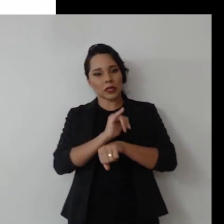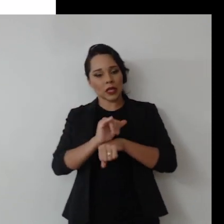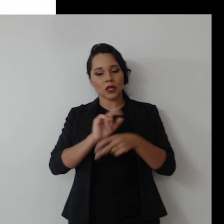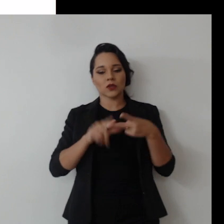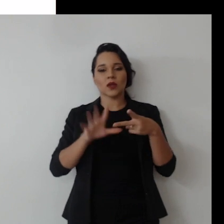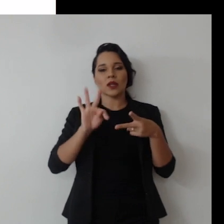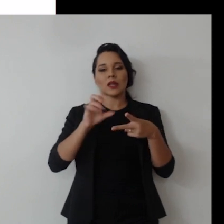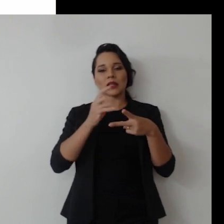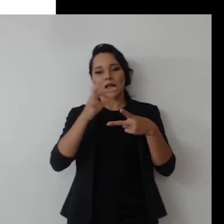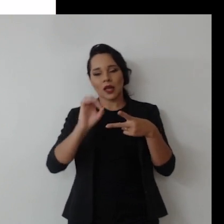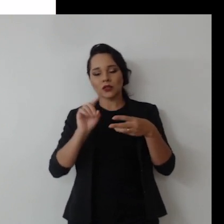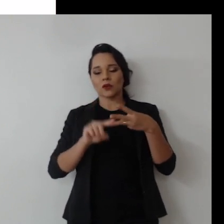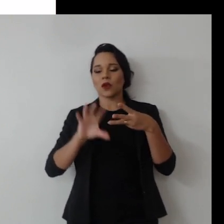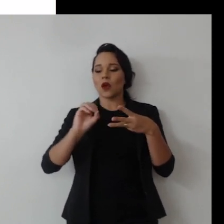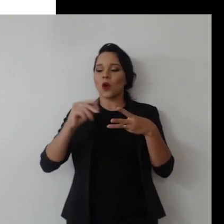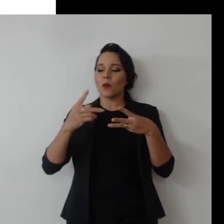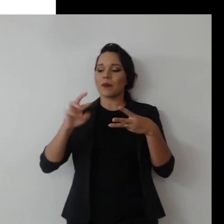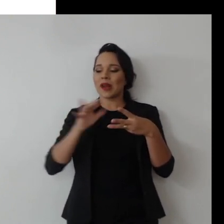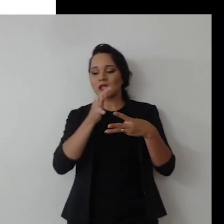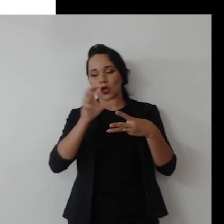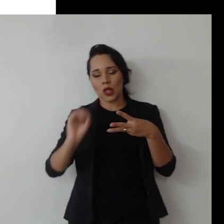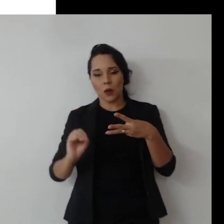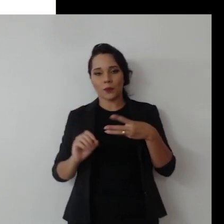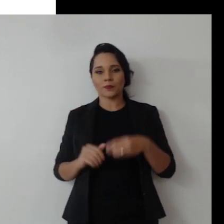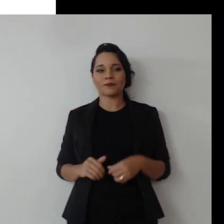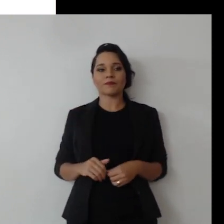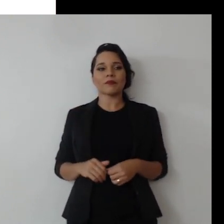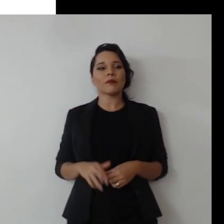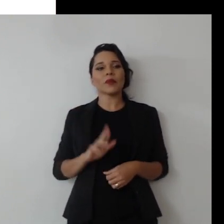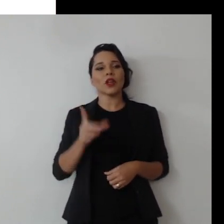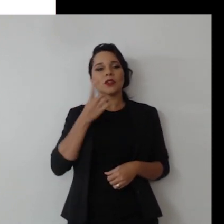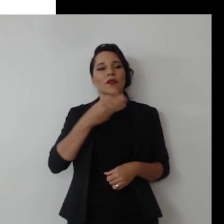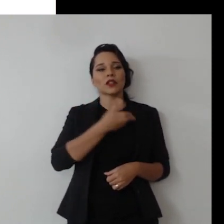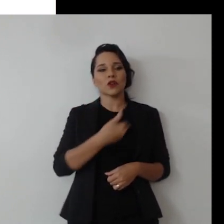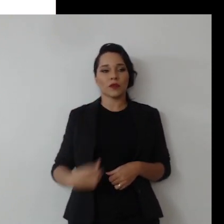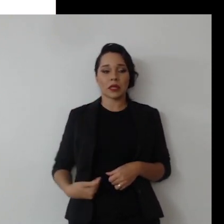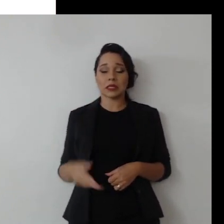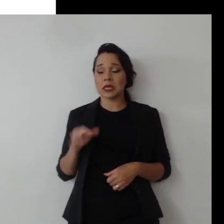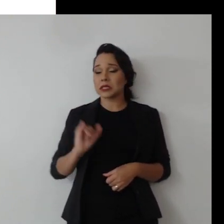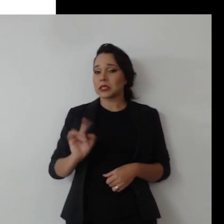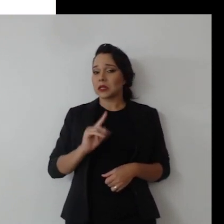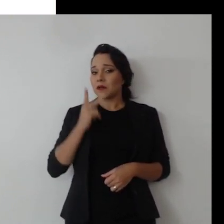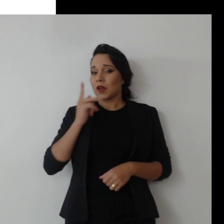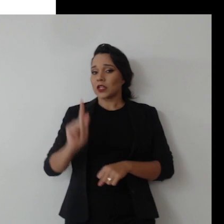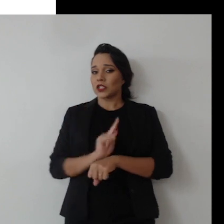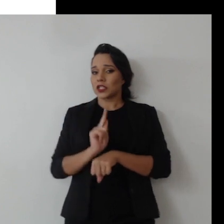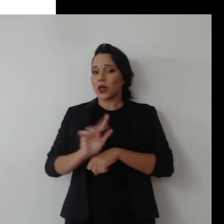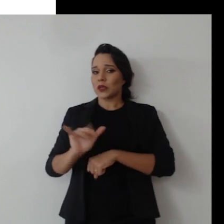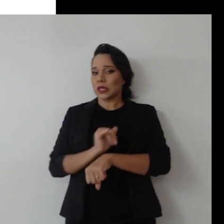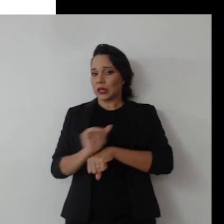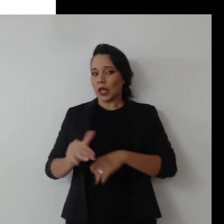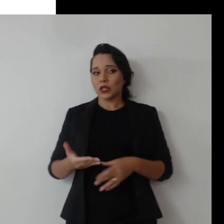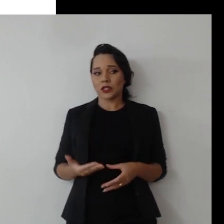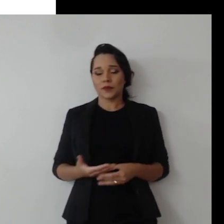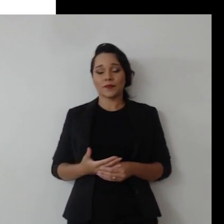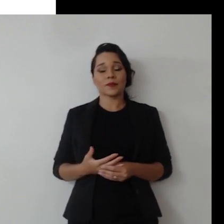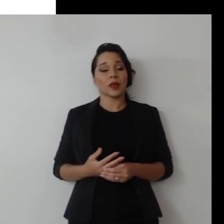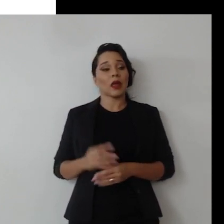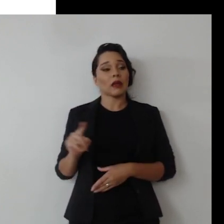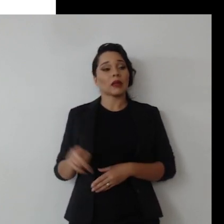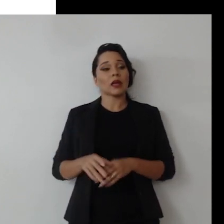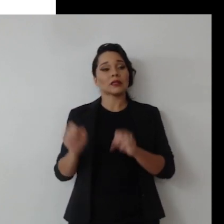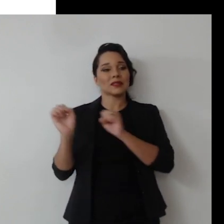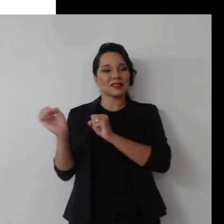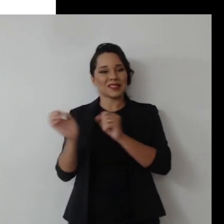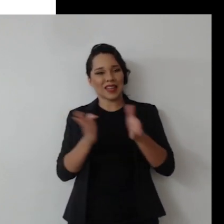estratégico, tático e operacional. E aí, não adianta falar de governança se a gente não fala de gestão estratégica. E